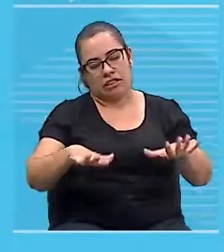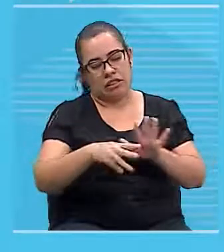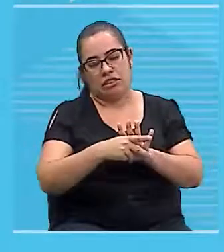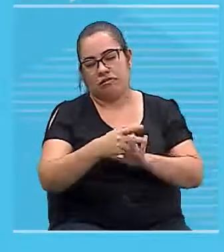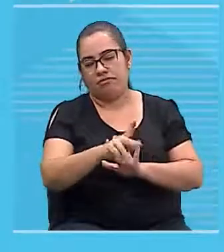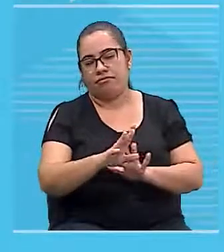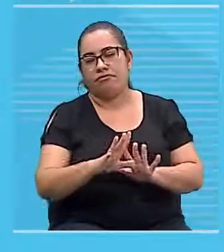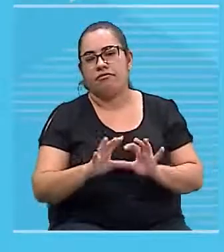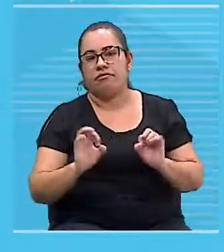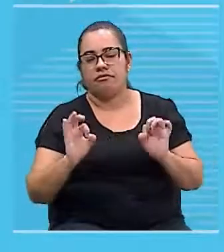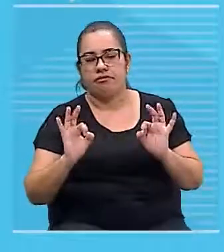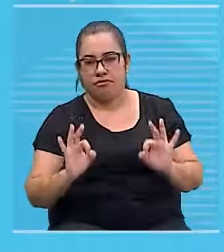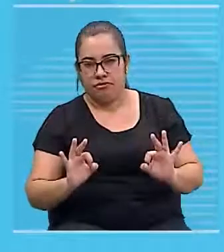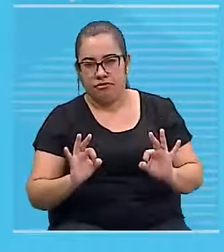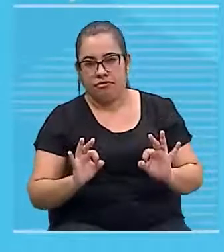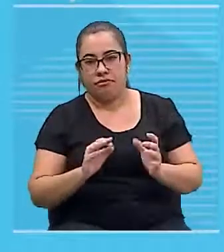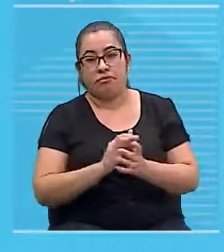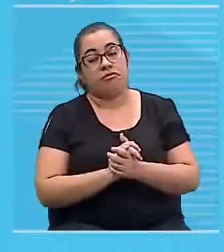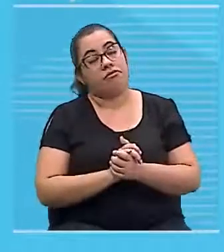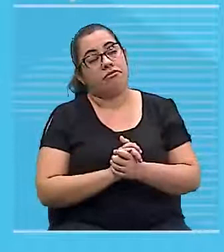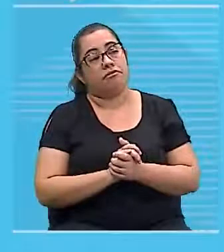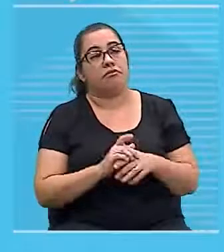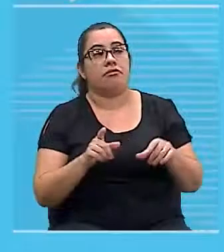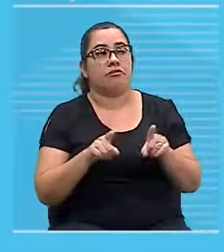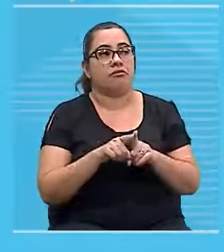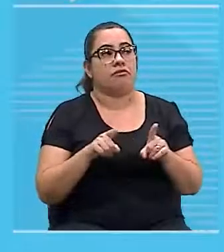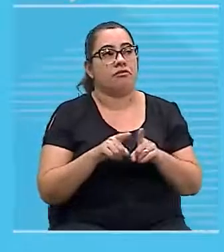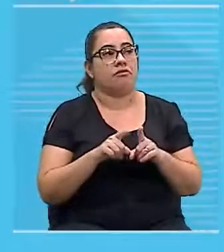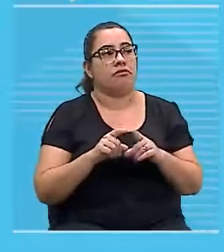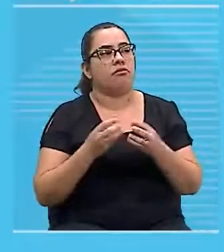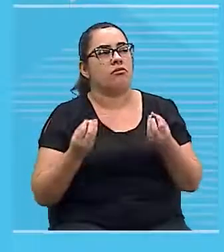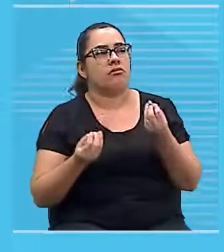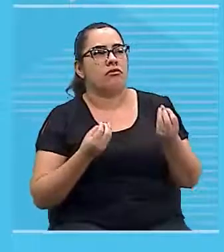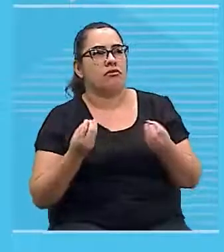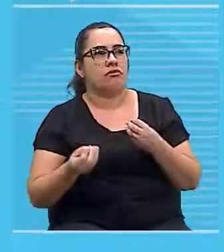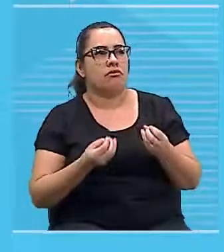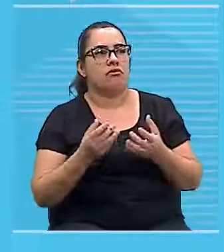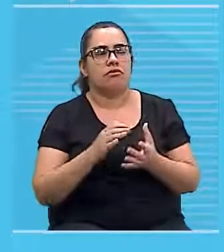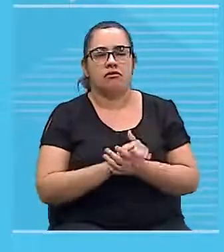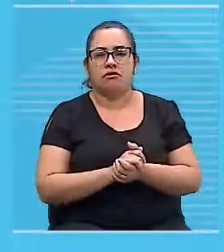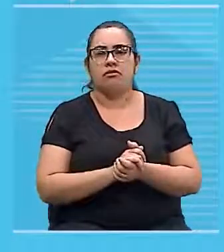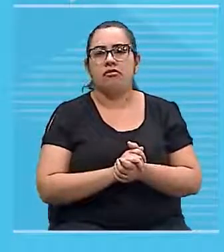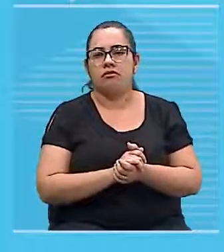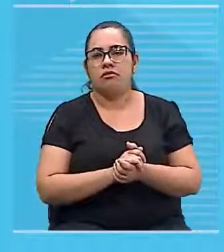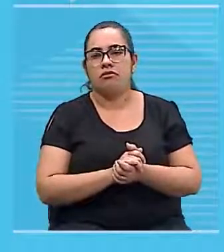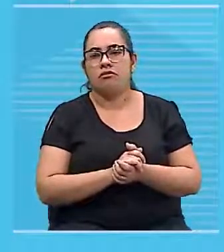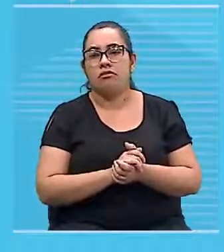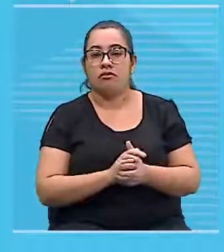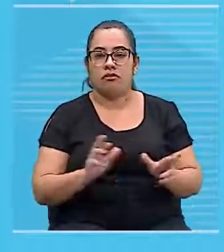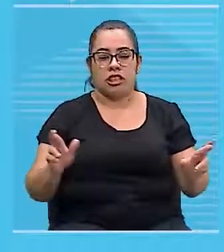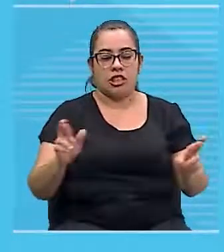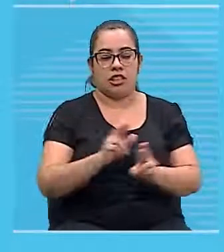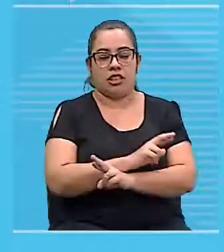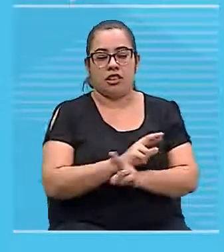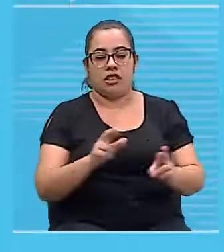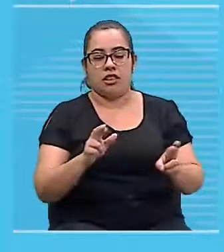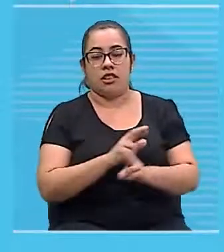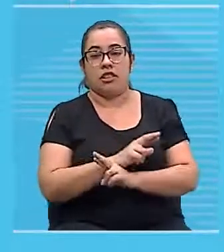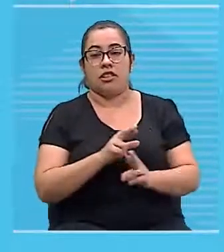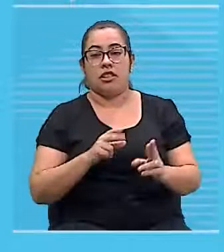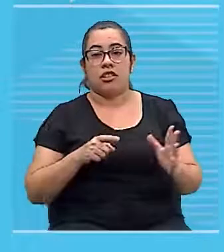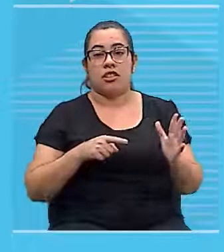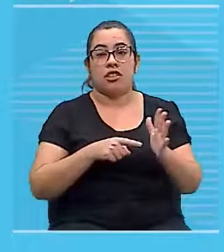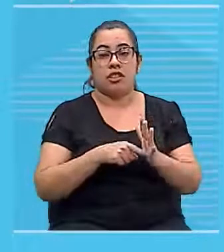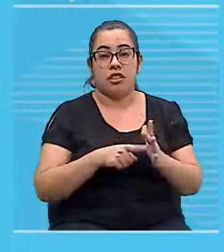Tá? E aí, eu também coloquei a relação direta e inversa, né? O campo